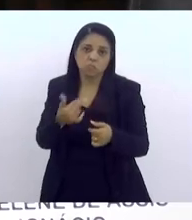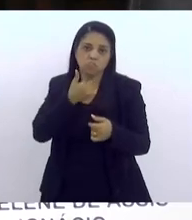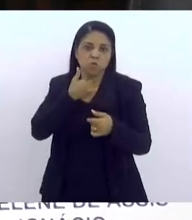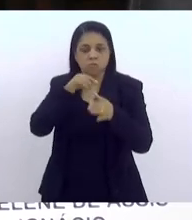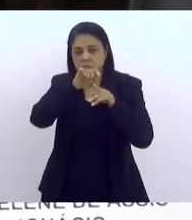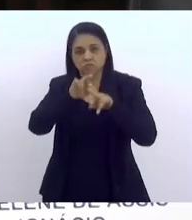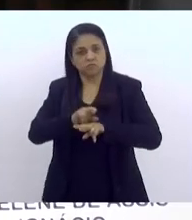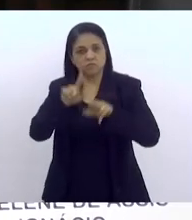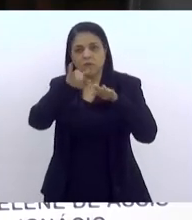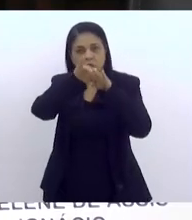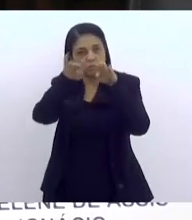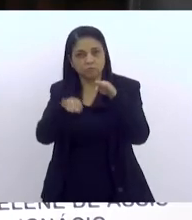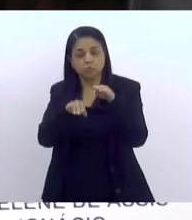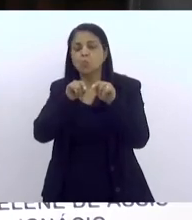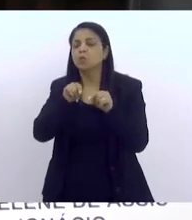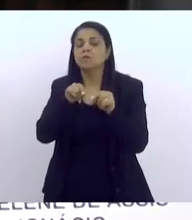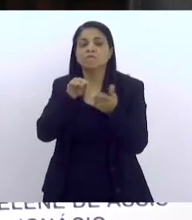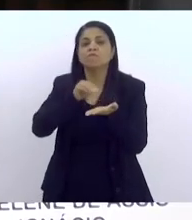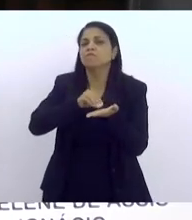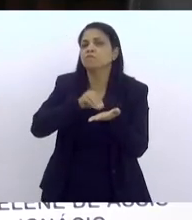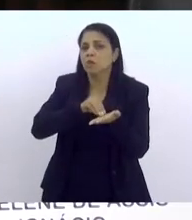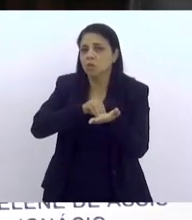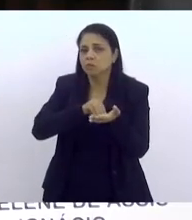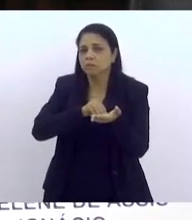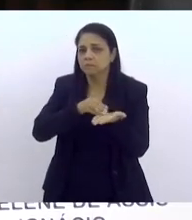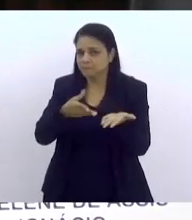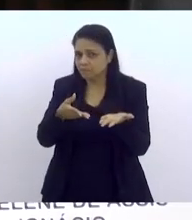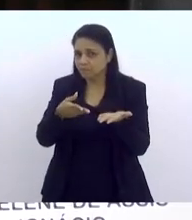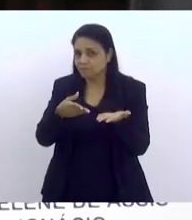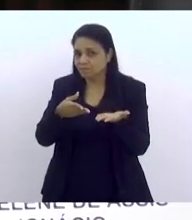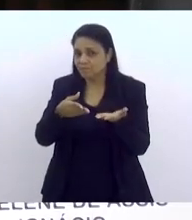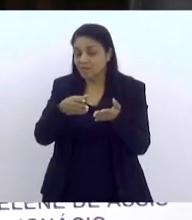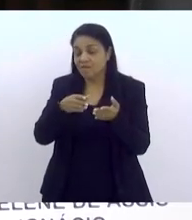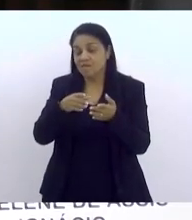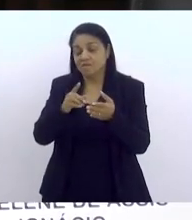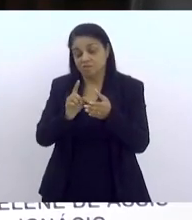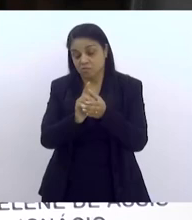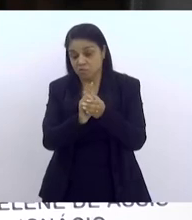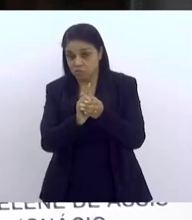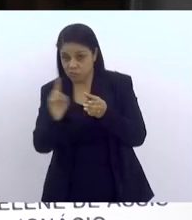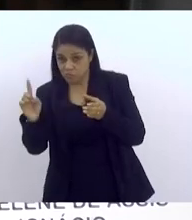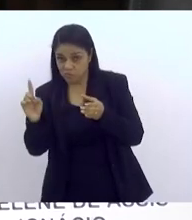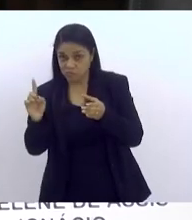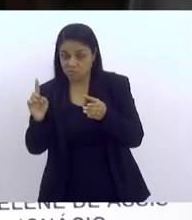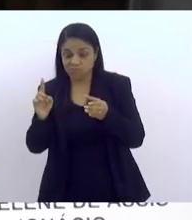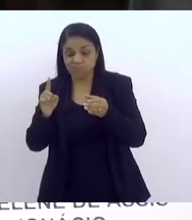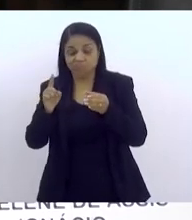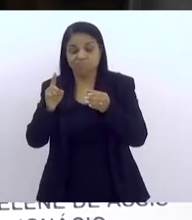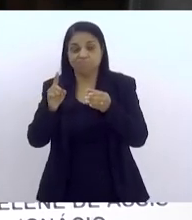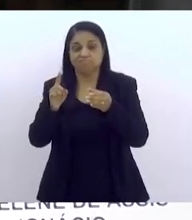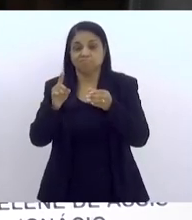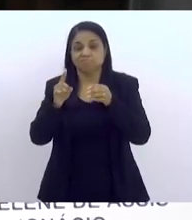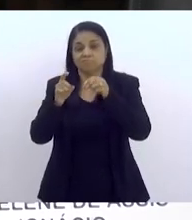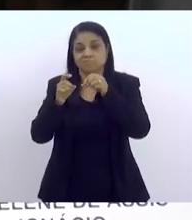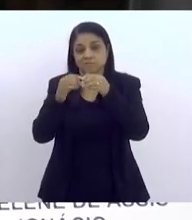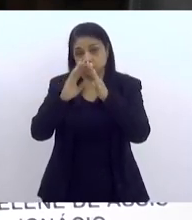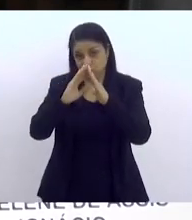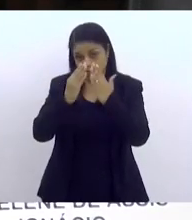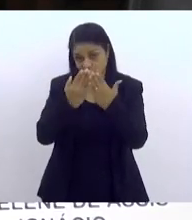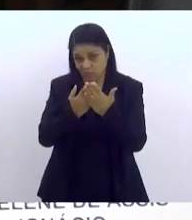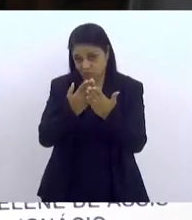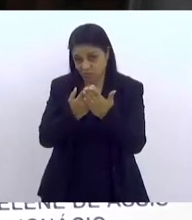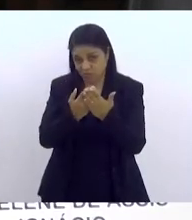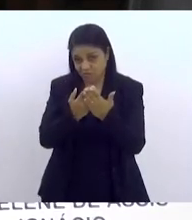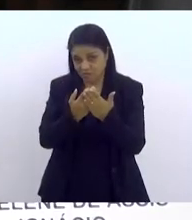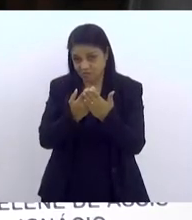a gente precisa ver? Então, falar dessa exclusão escolar, se a gente falar pela questão